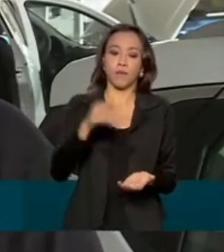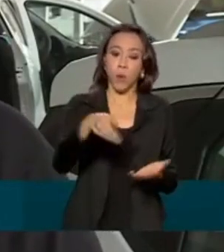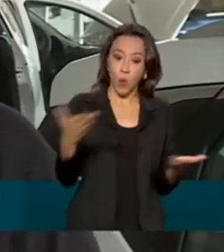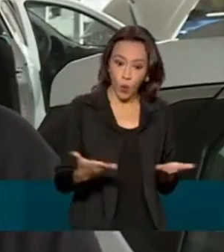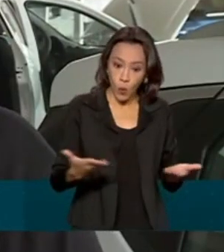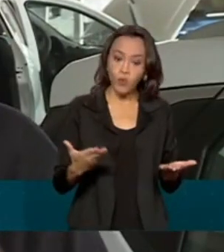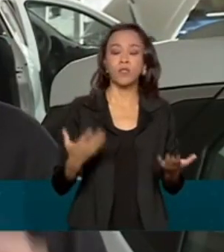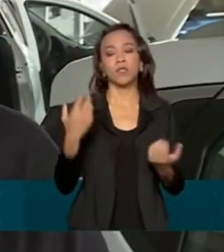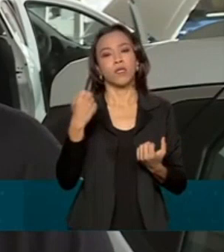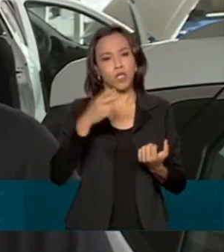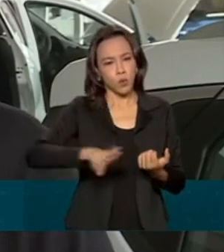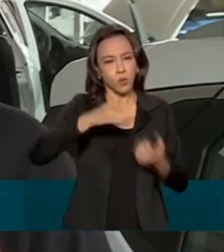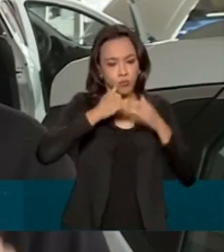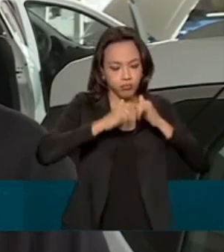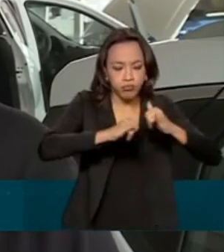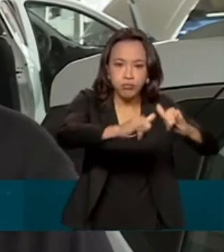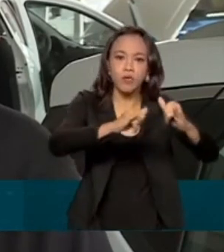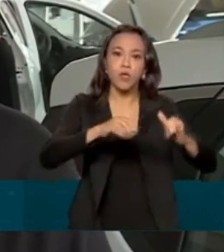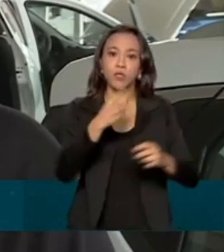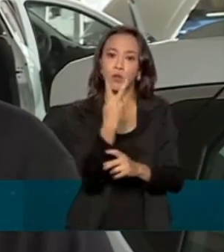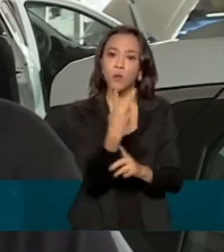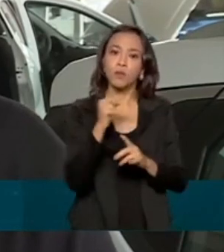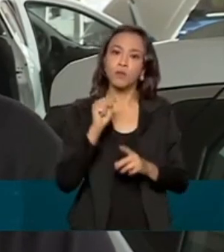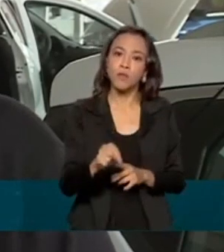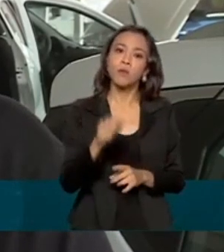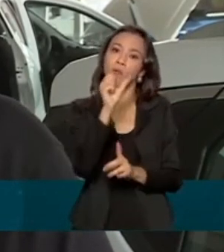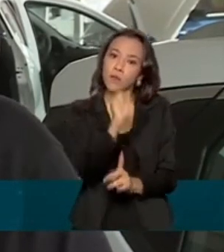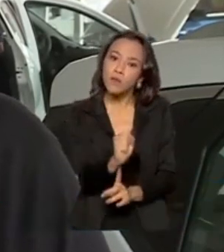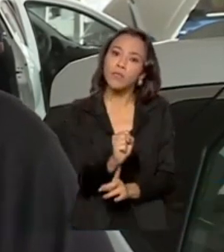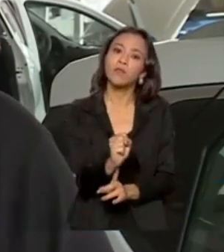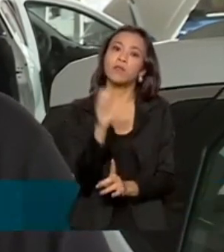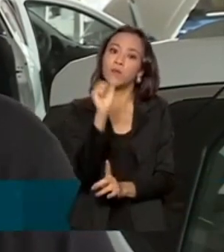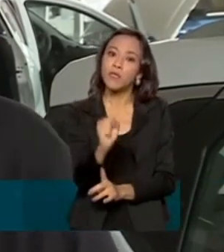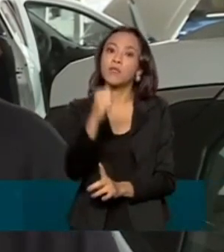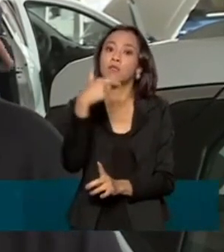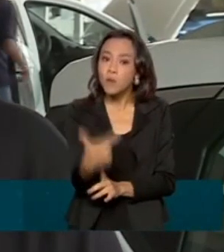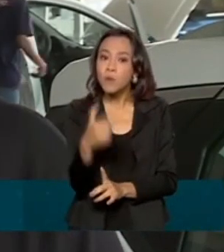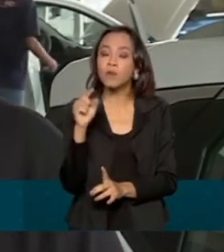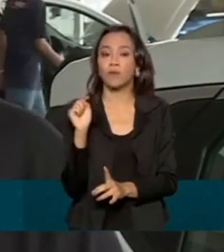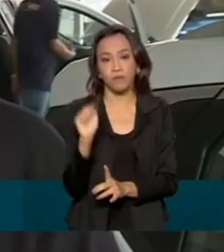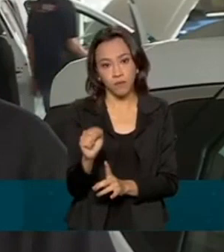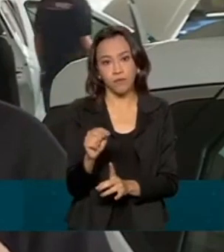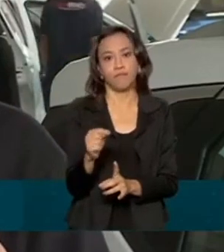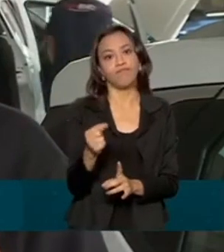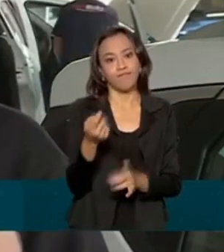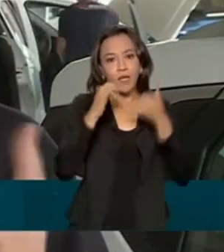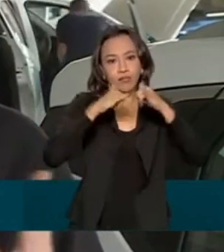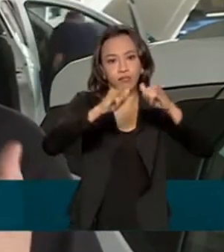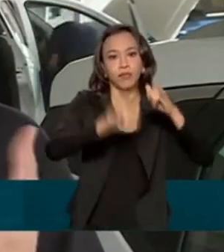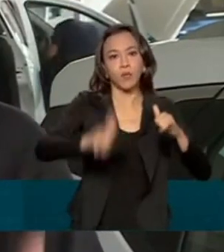elétricos, nós temos 2.882 veículos elétricos. E é uma